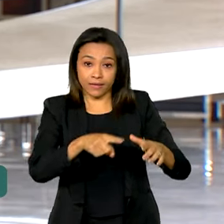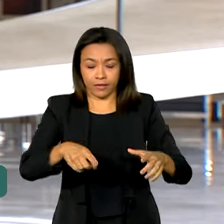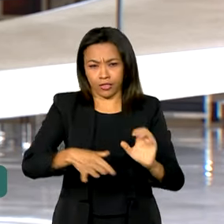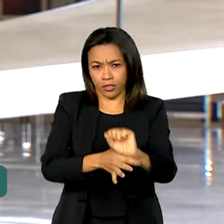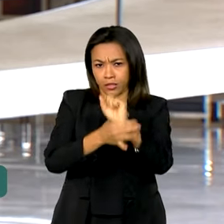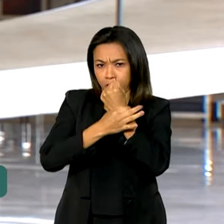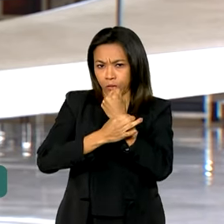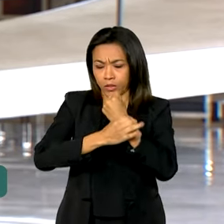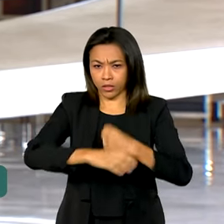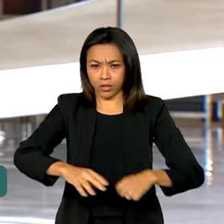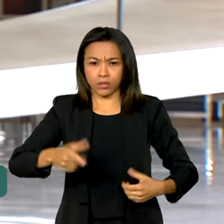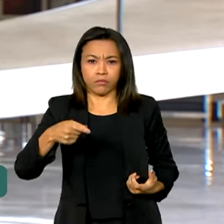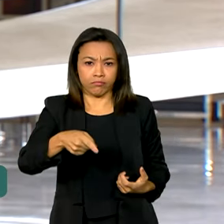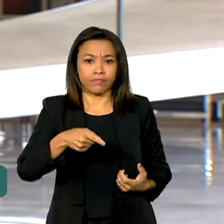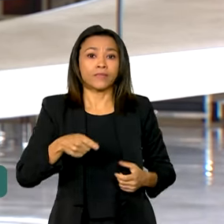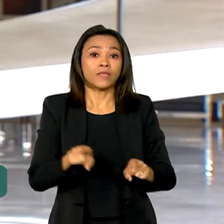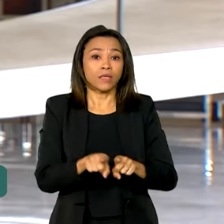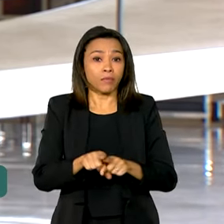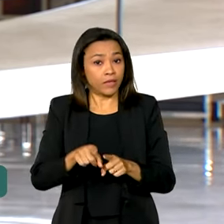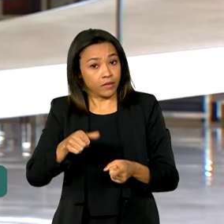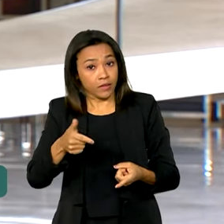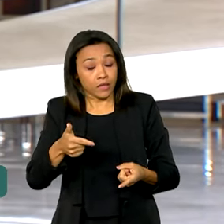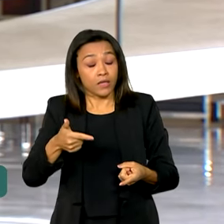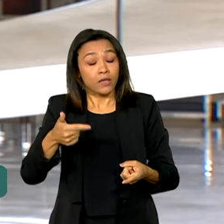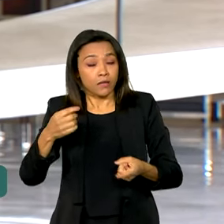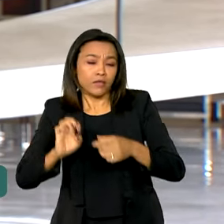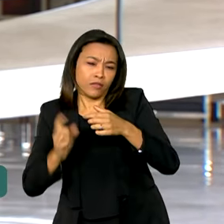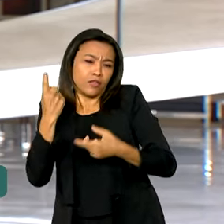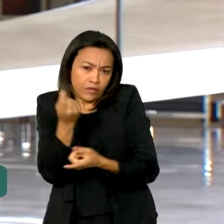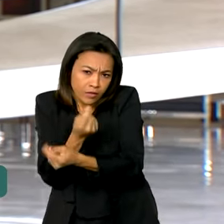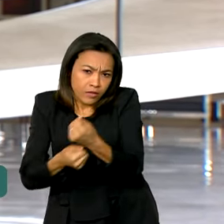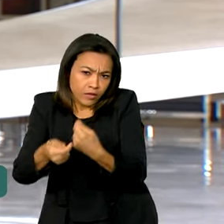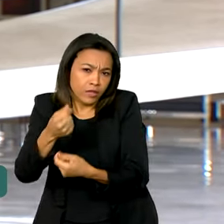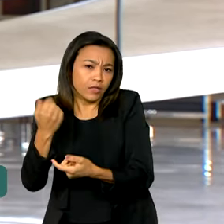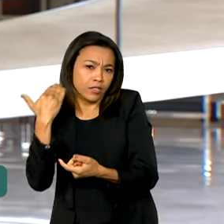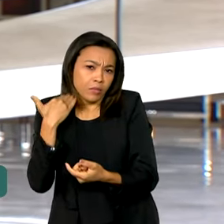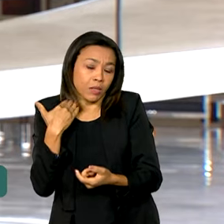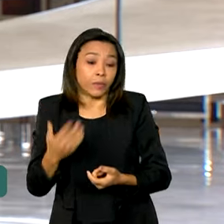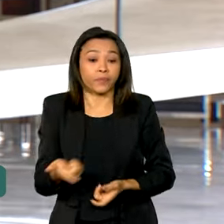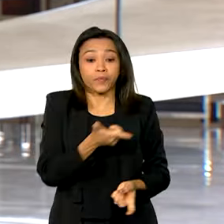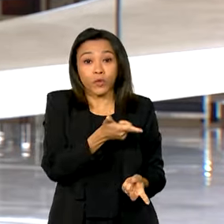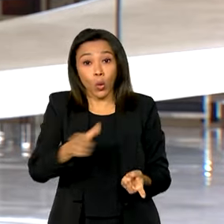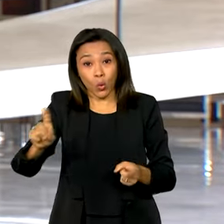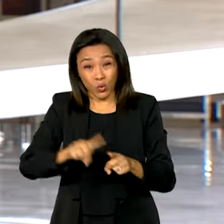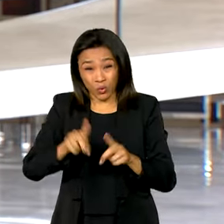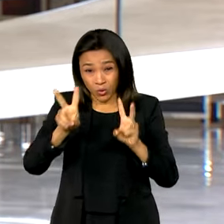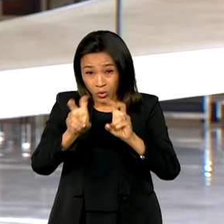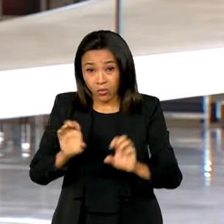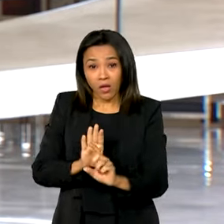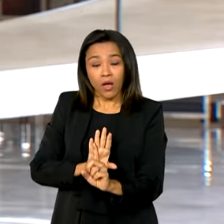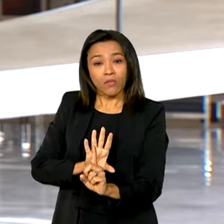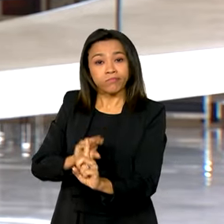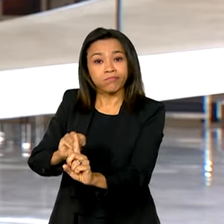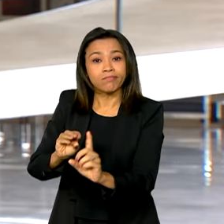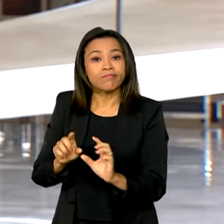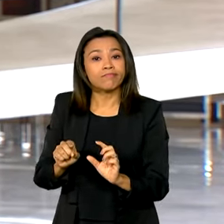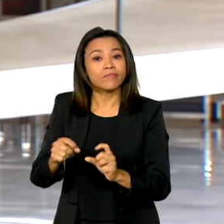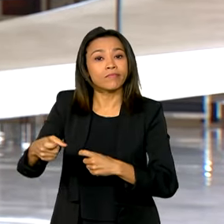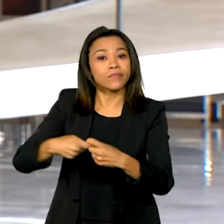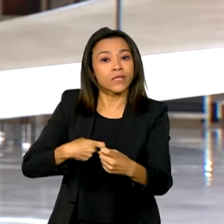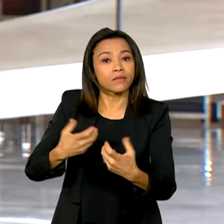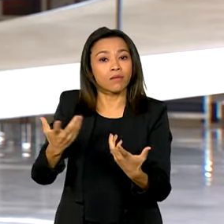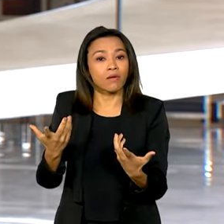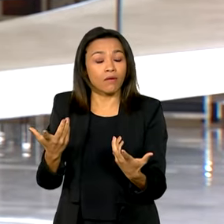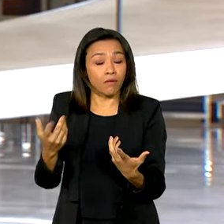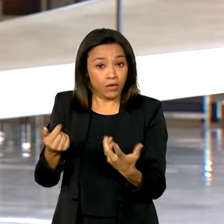instituições financeiras. Agora, Vanessa, em relação às denúncias de assédio sexual veiculadas pela imprensa na